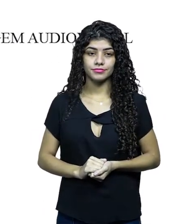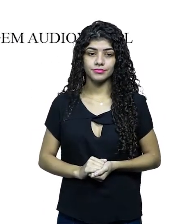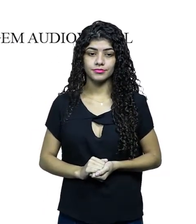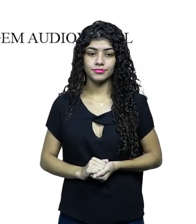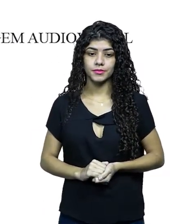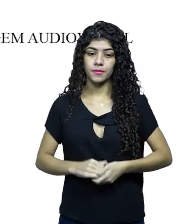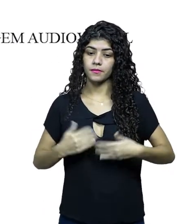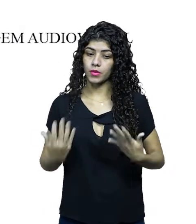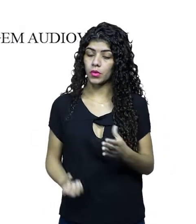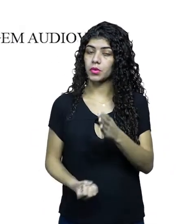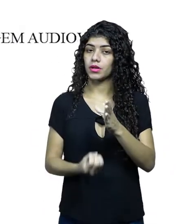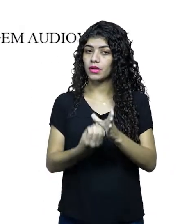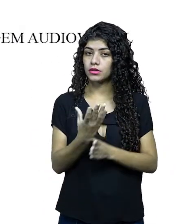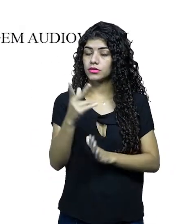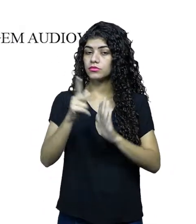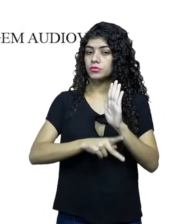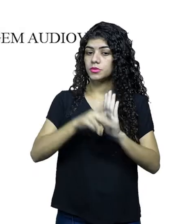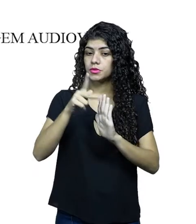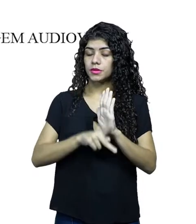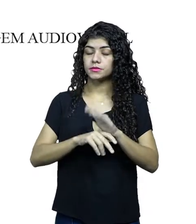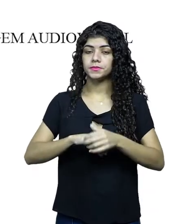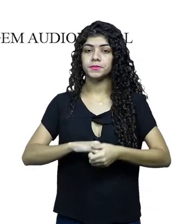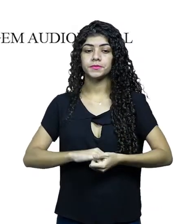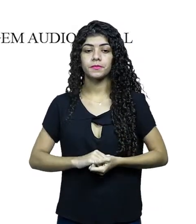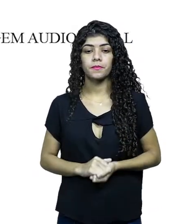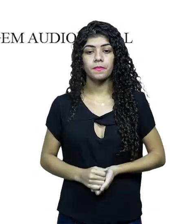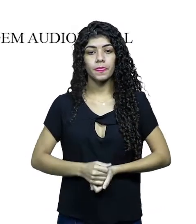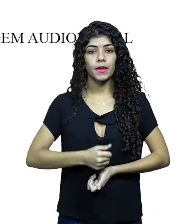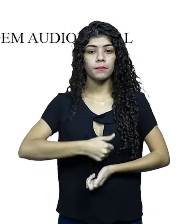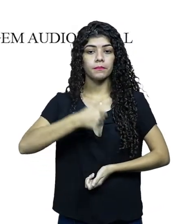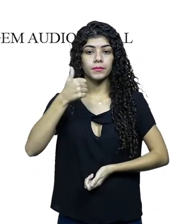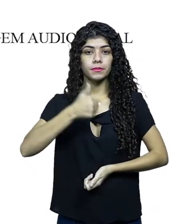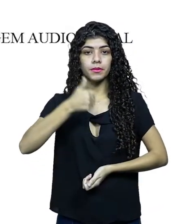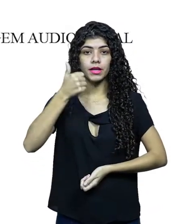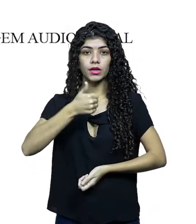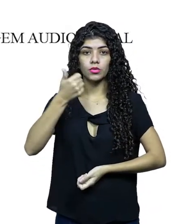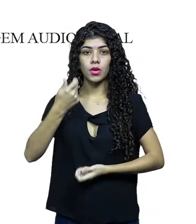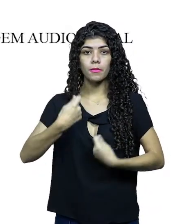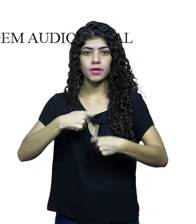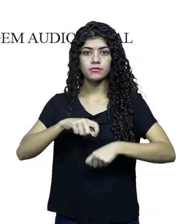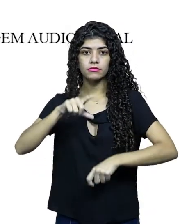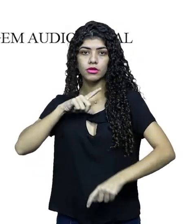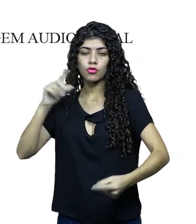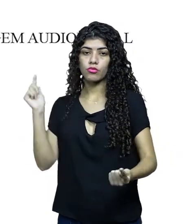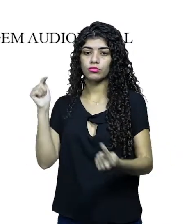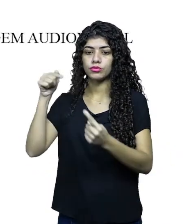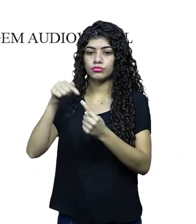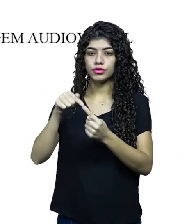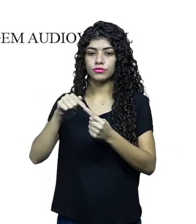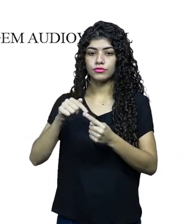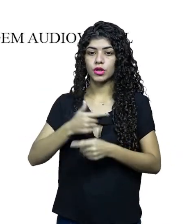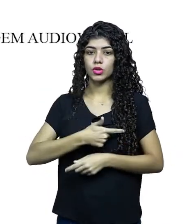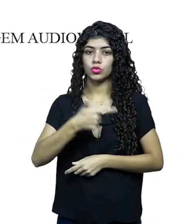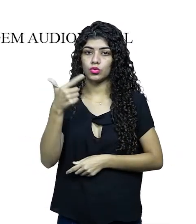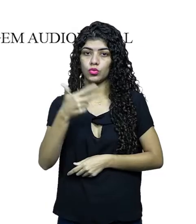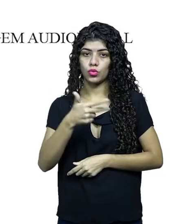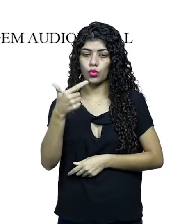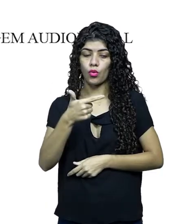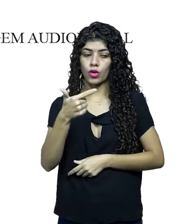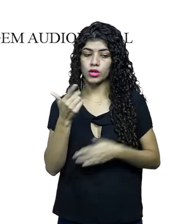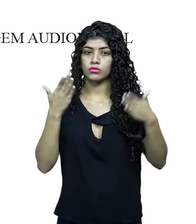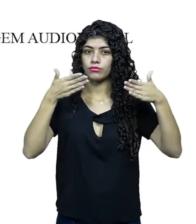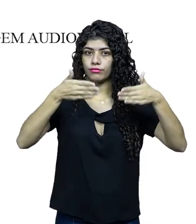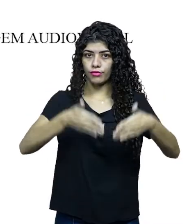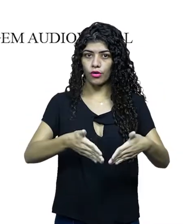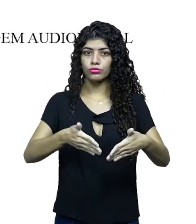Os elementos criativos do projeto. 1. Preciso ter um objetivo. 2. Preciso